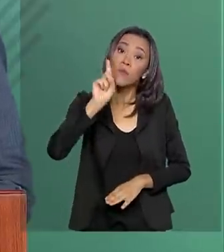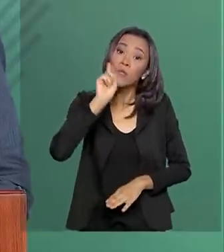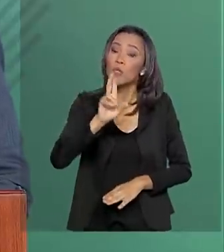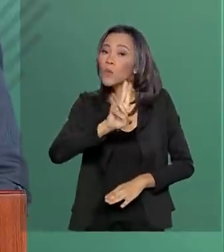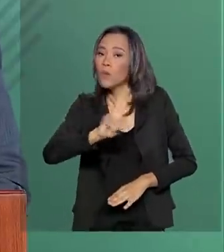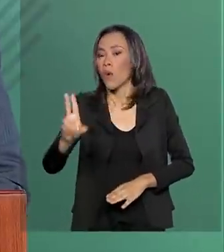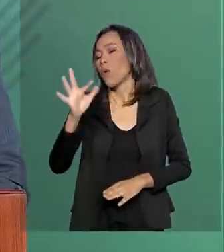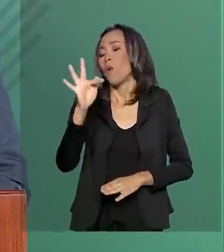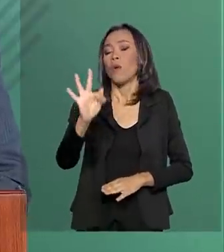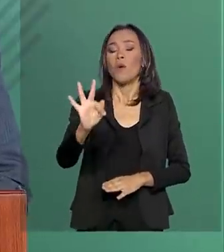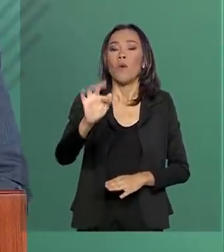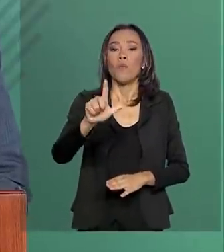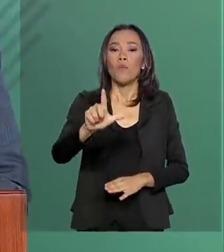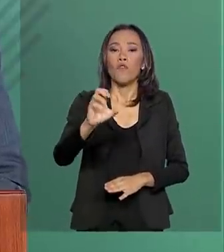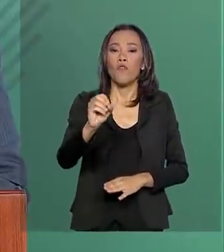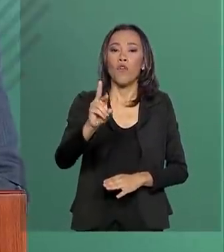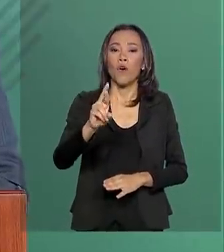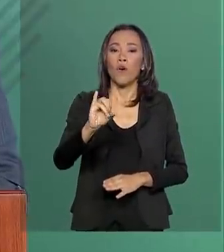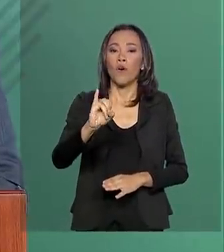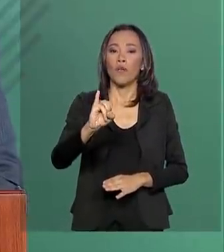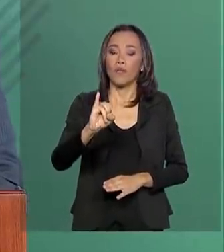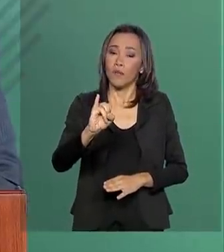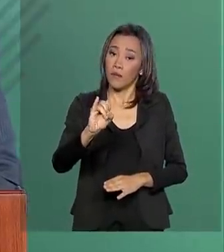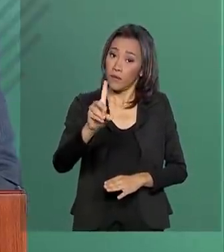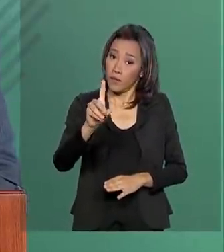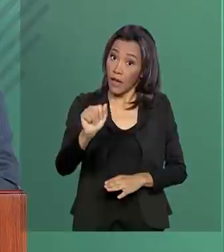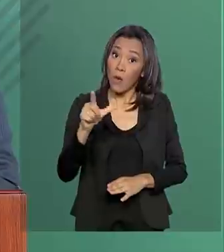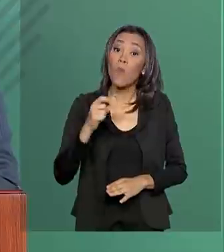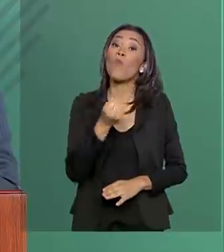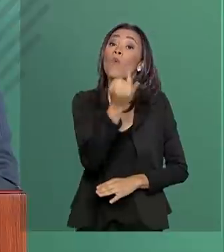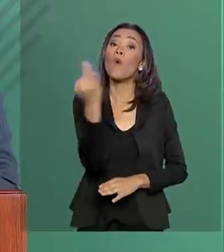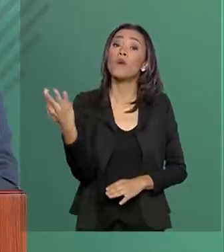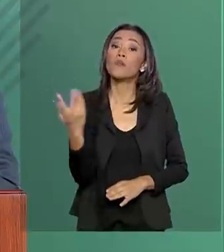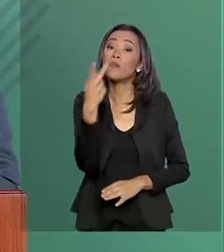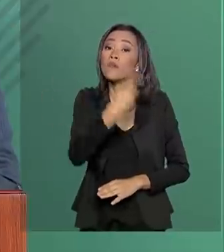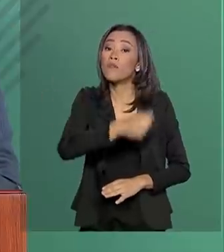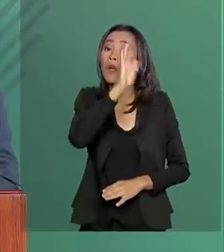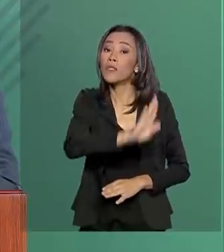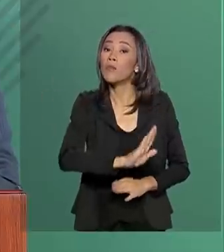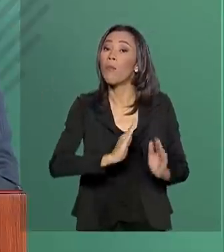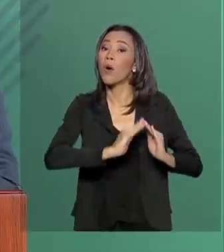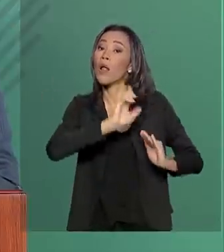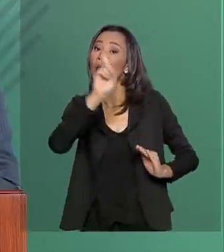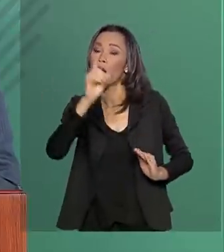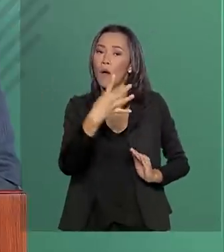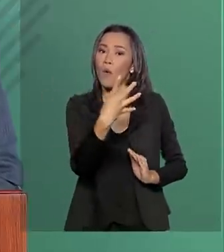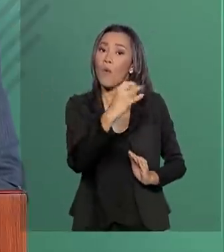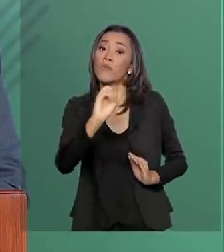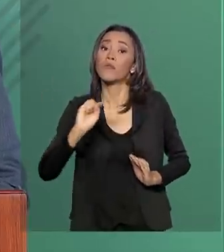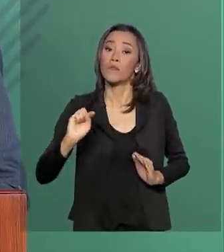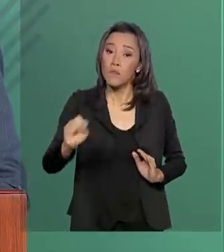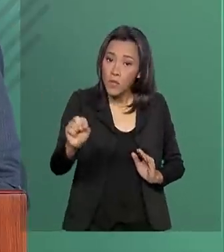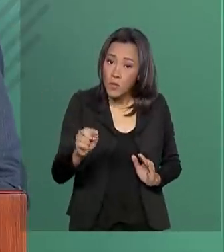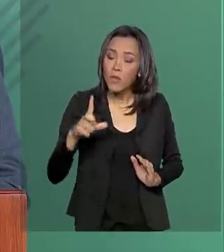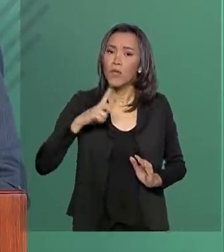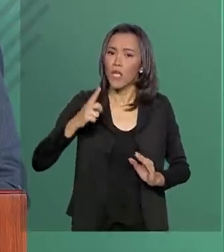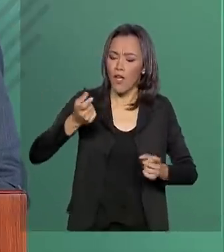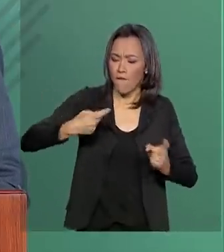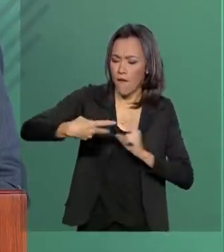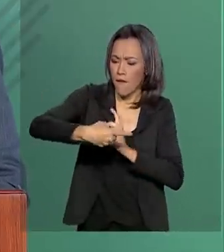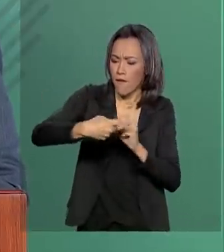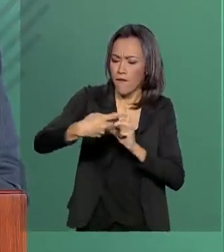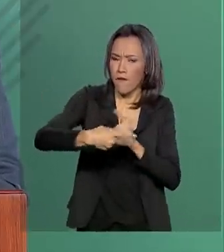abriga uma comunidade de cerca de 400 mil brasileiros e mantém comércio de mais de 20